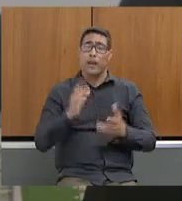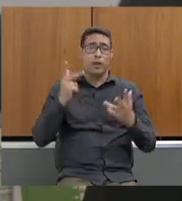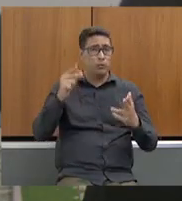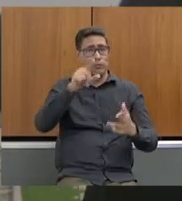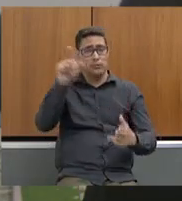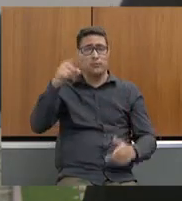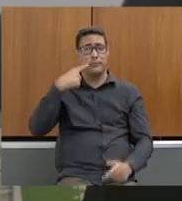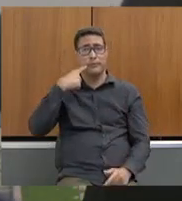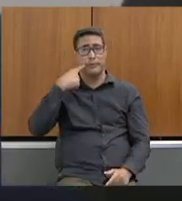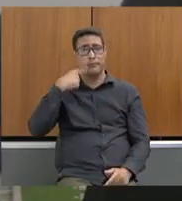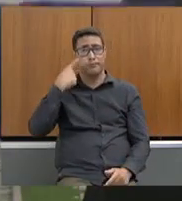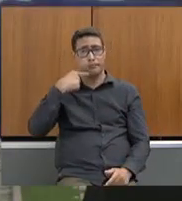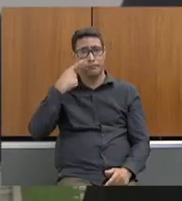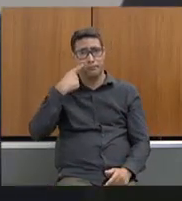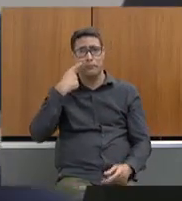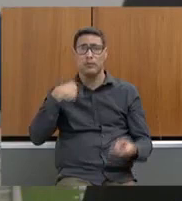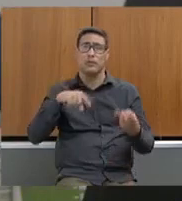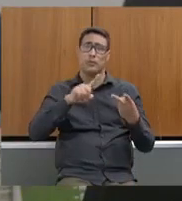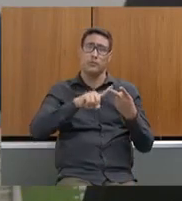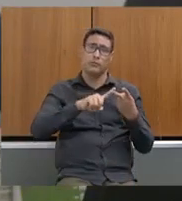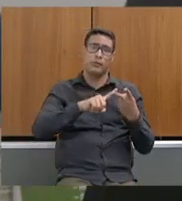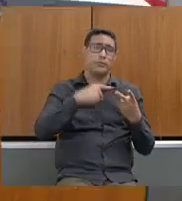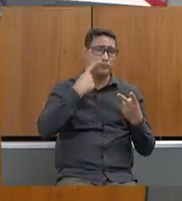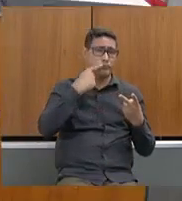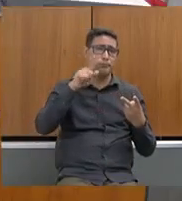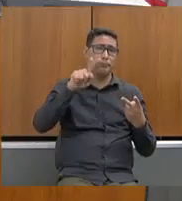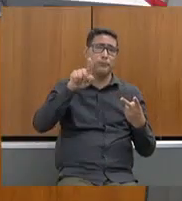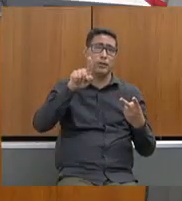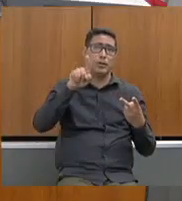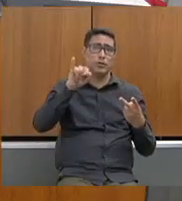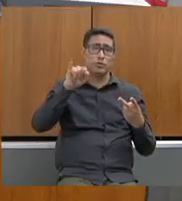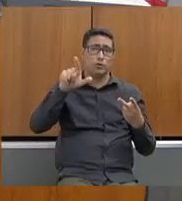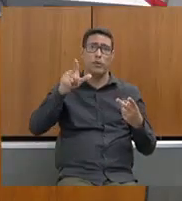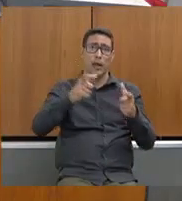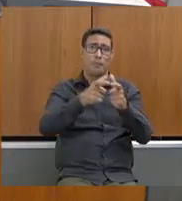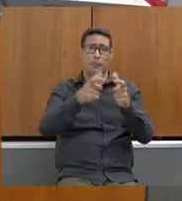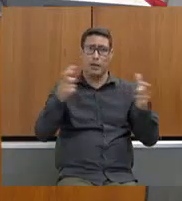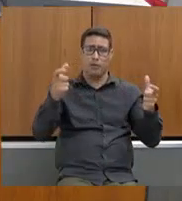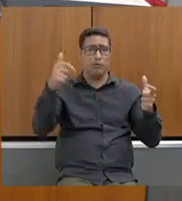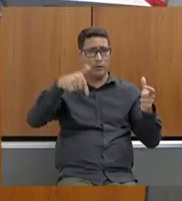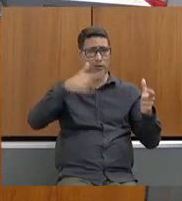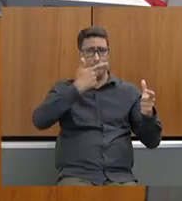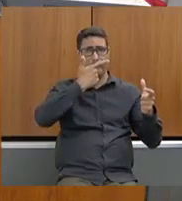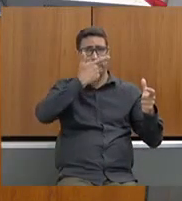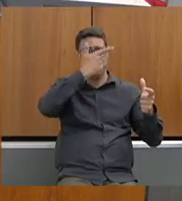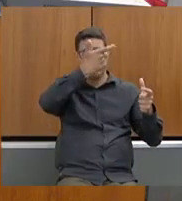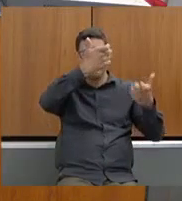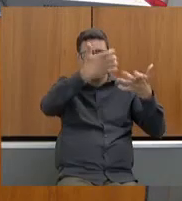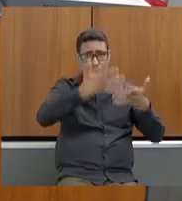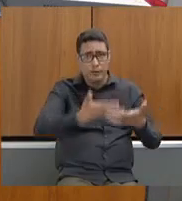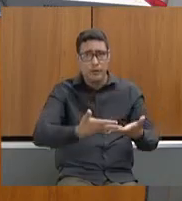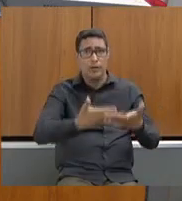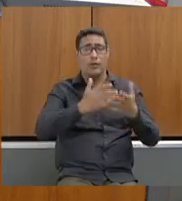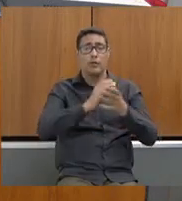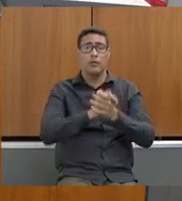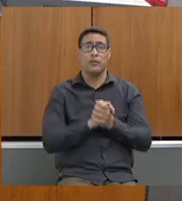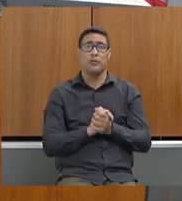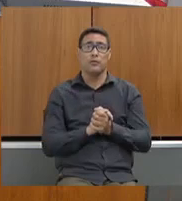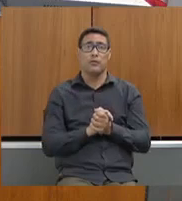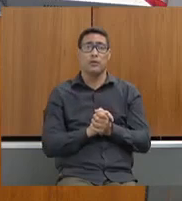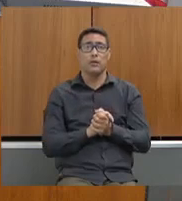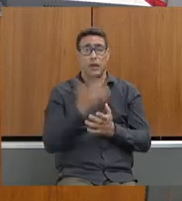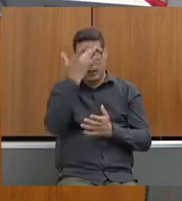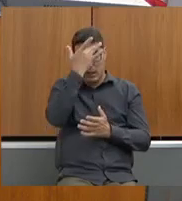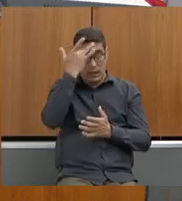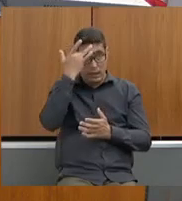Tito Torres falou, o deputado Gil, e a grande maioria dos deputados aqui, grande parte das